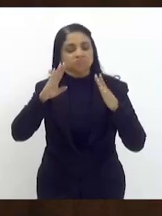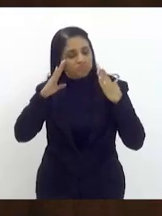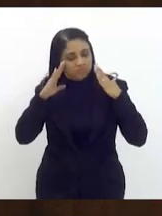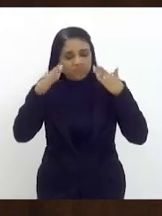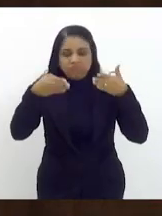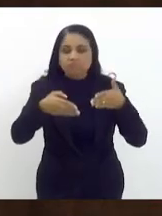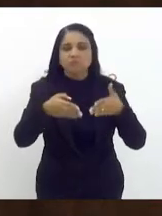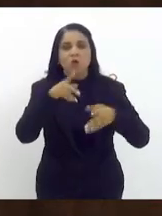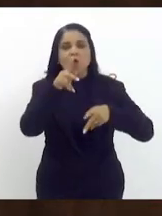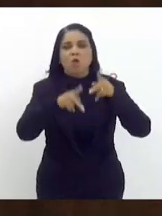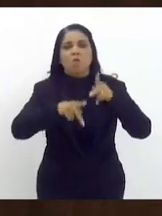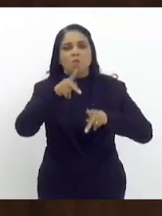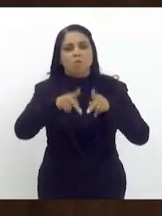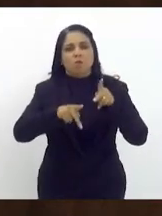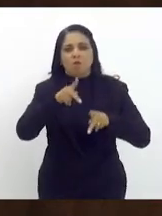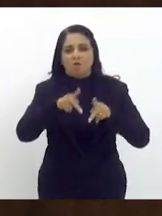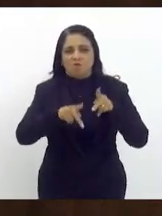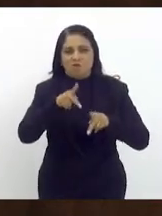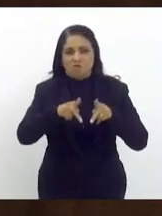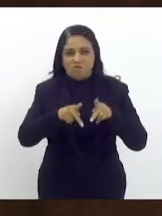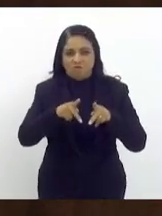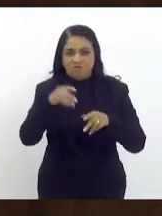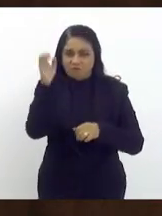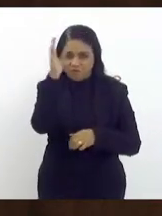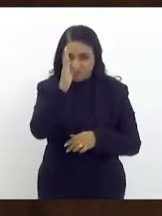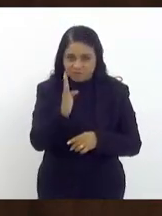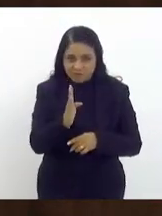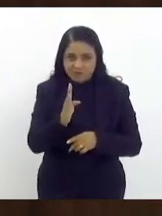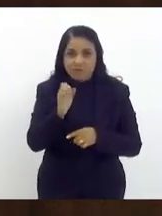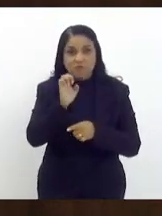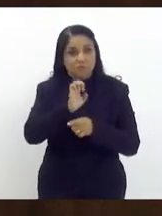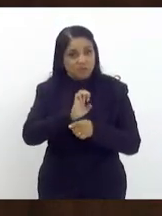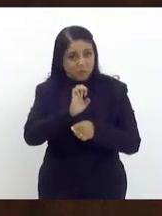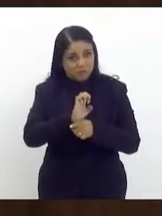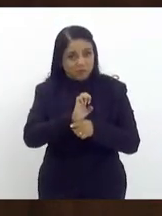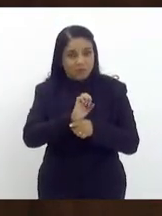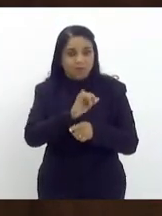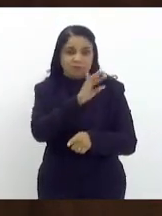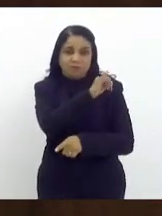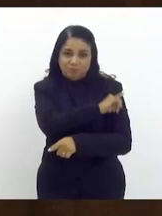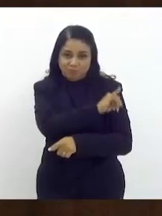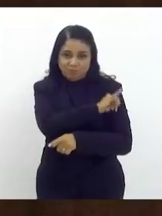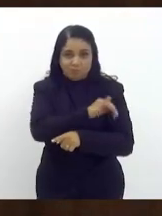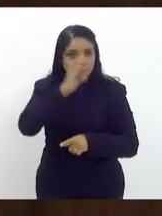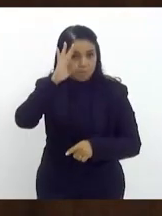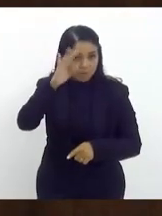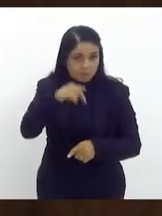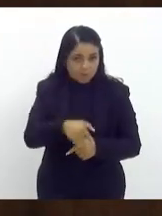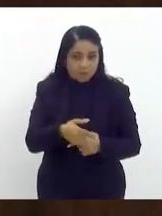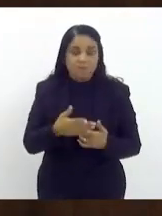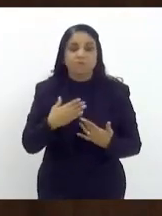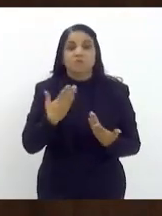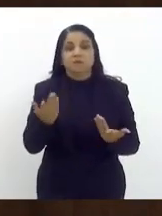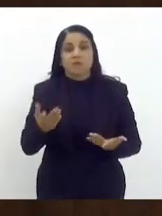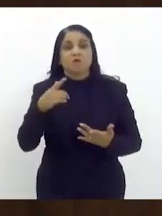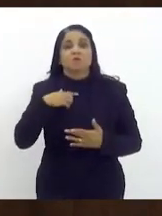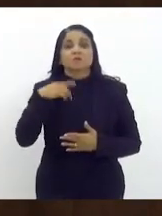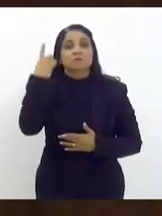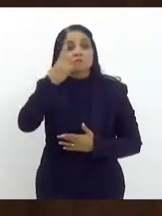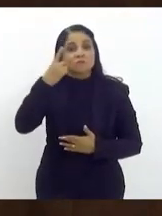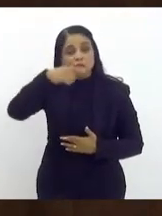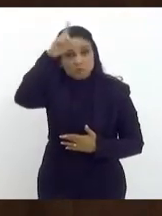Janeiro. E quero fazer uma lembrança aqui, com certeza o deputado Luiz Paulo sabe disso, que no nosso